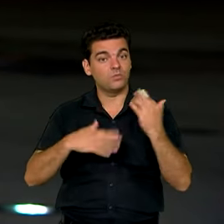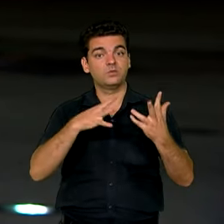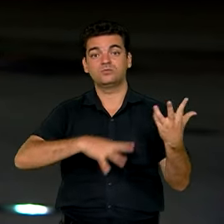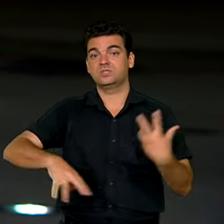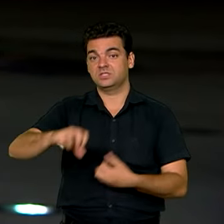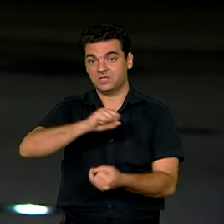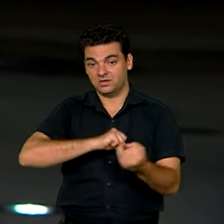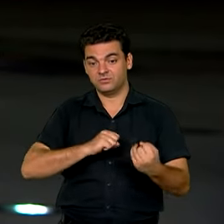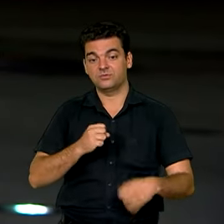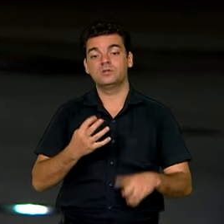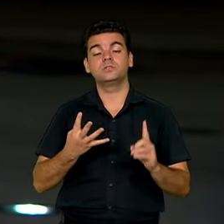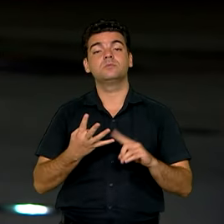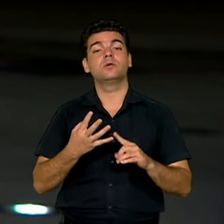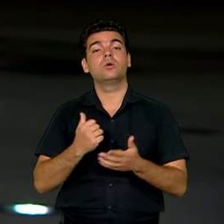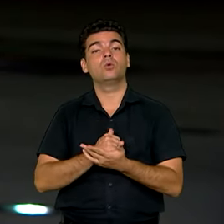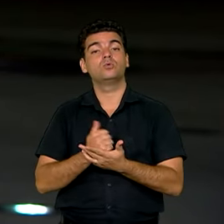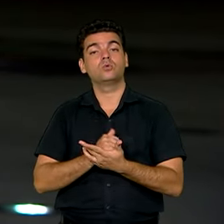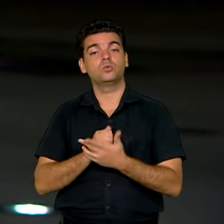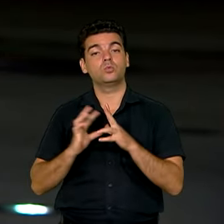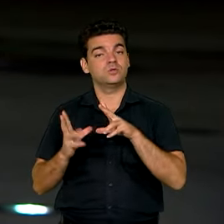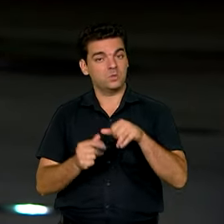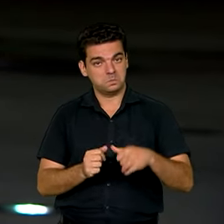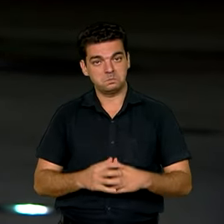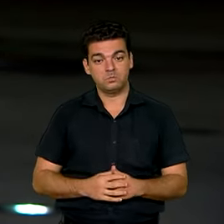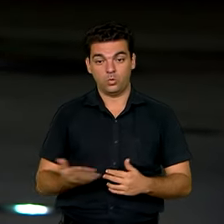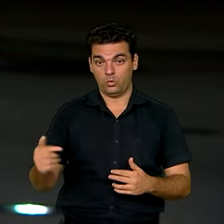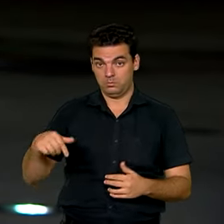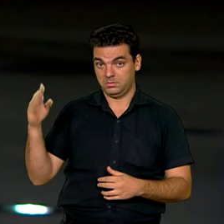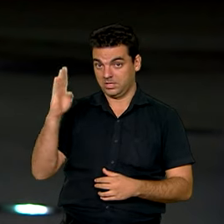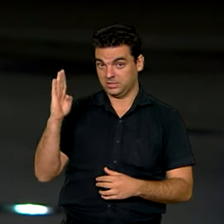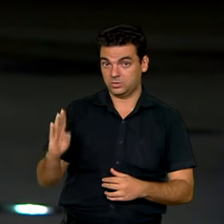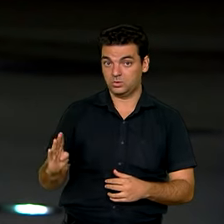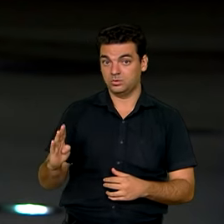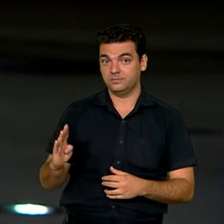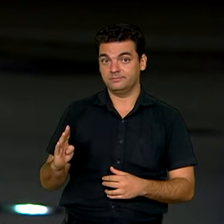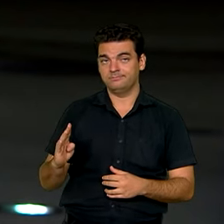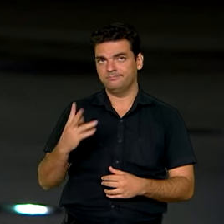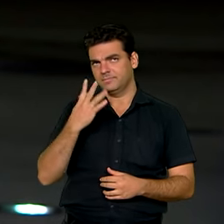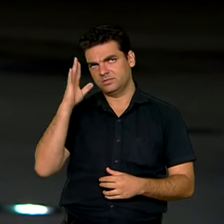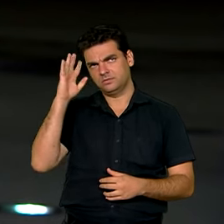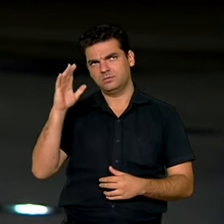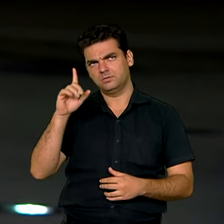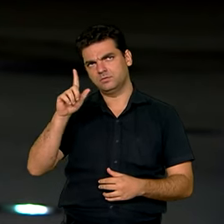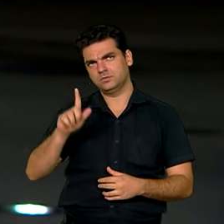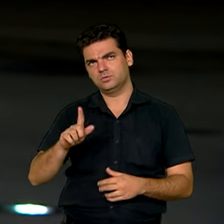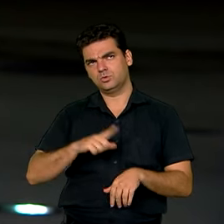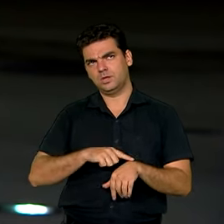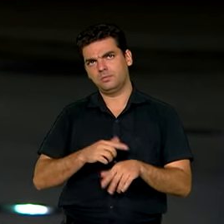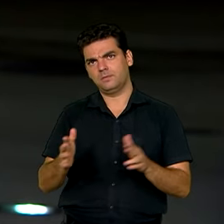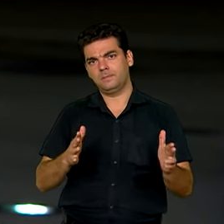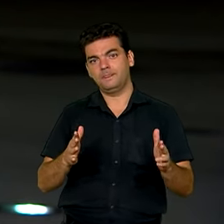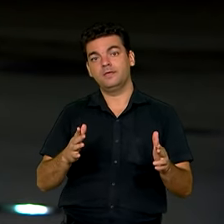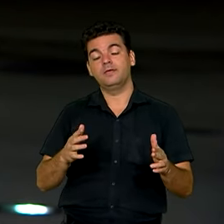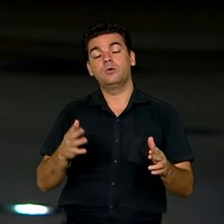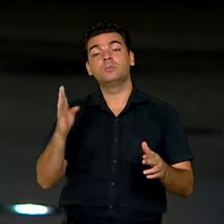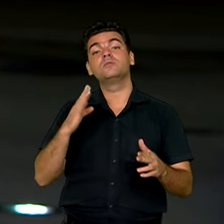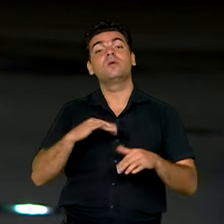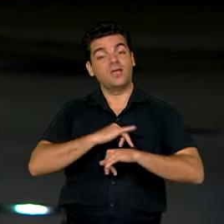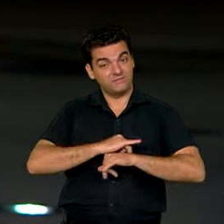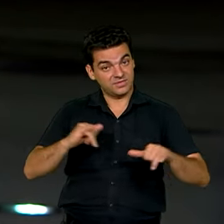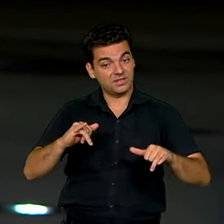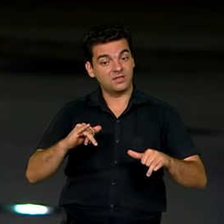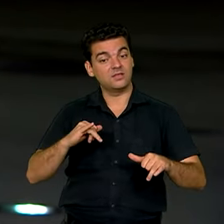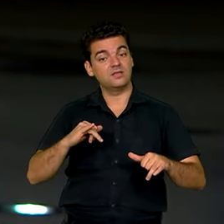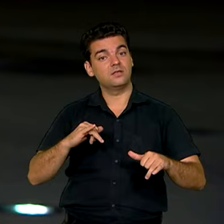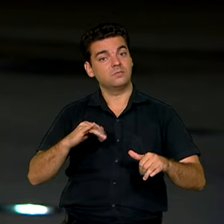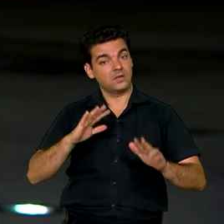e a reforma da governança global. O governo brasileiro espera que, ao final da gestão, ele espera deixar